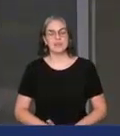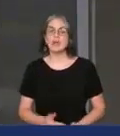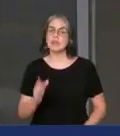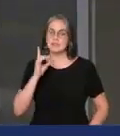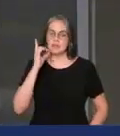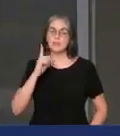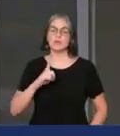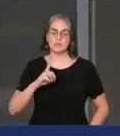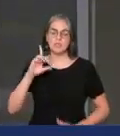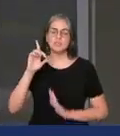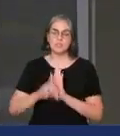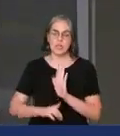Parabéns, deputado Nicolo.